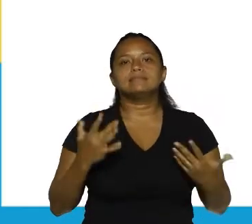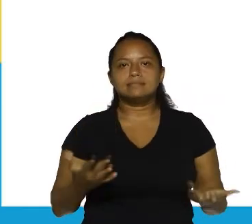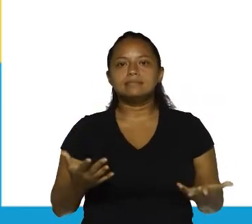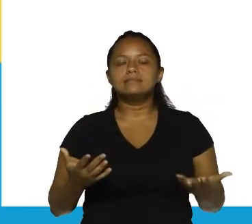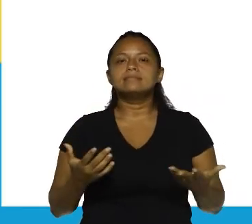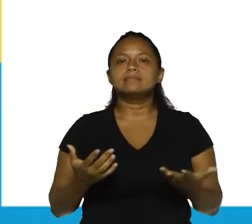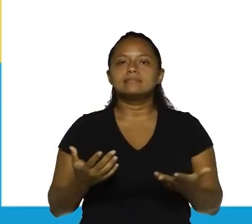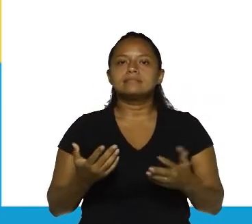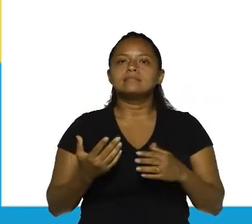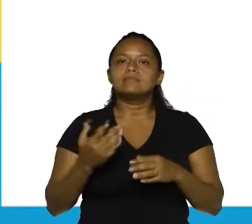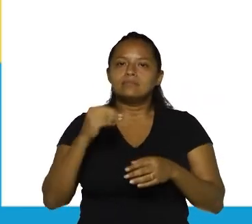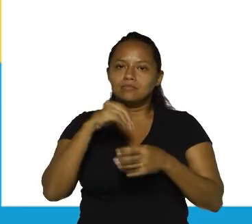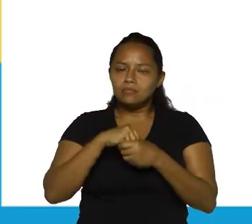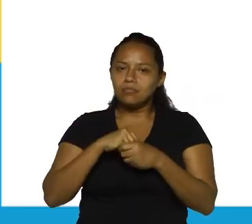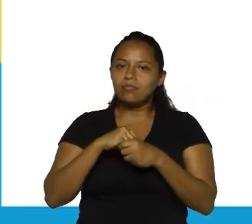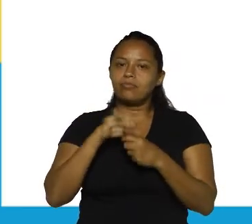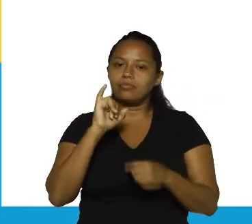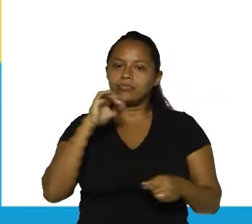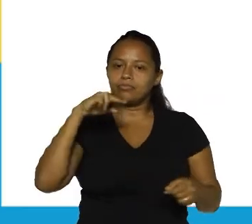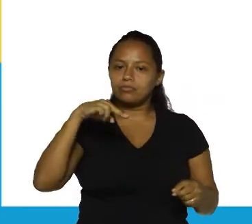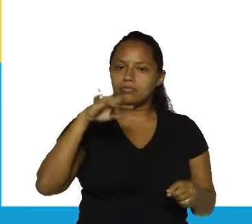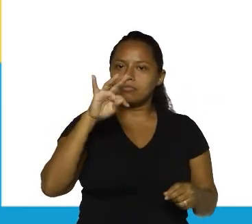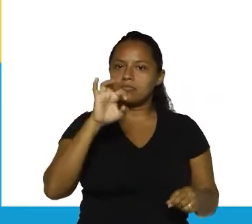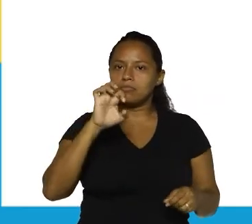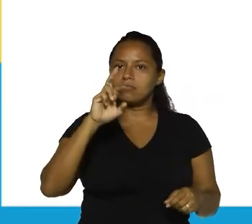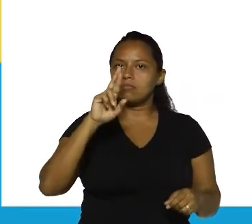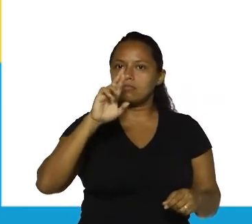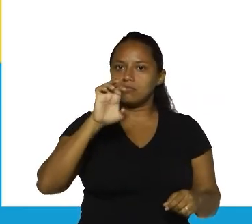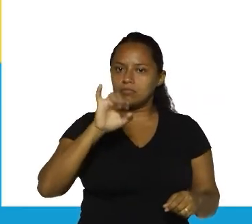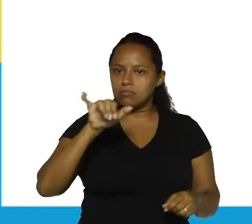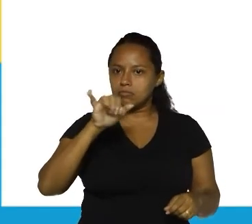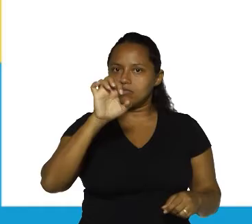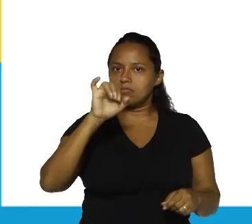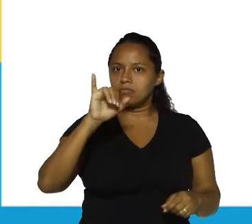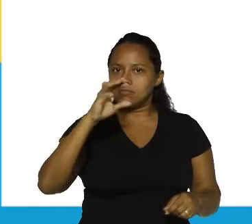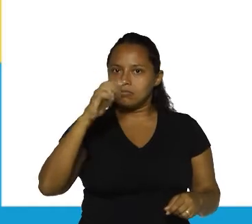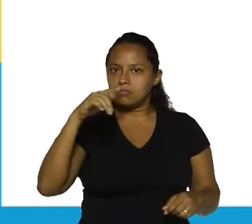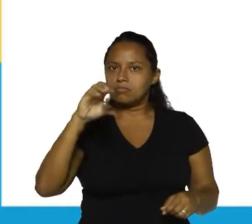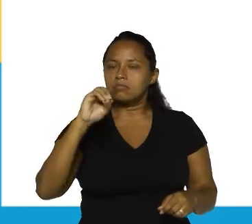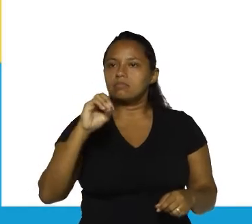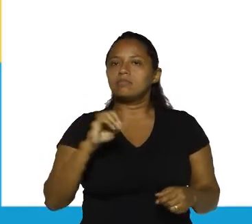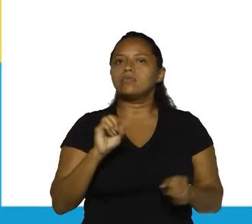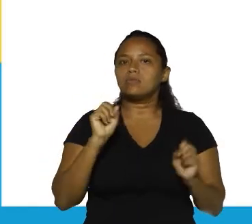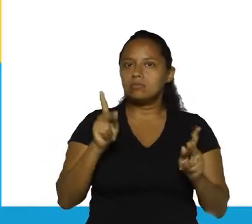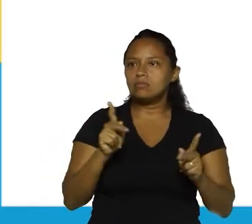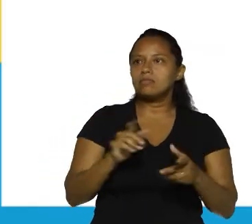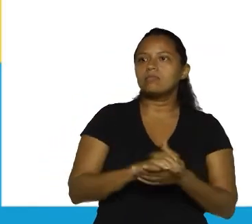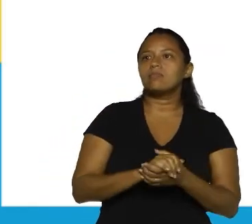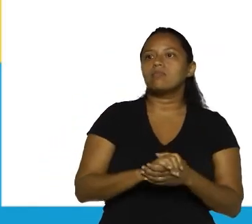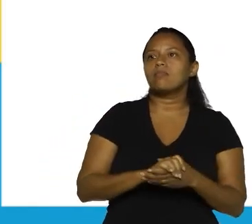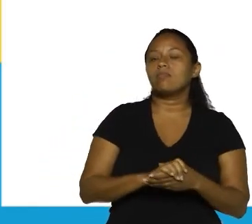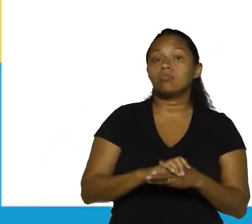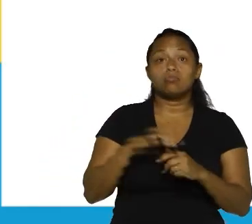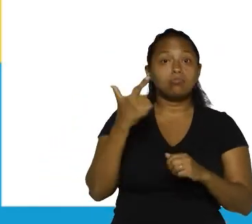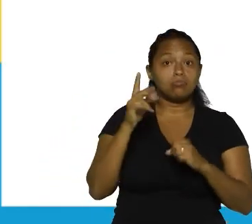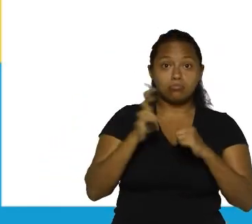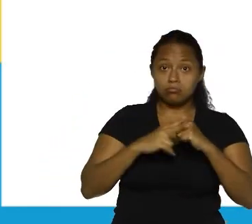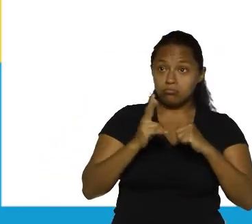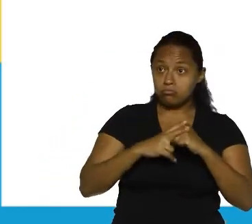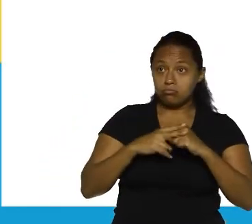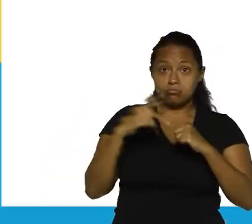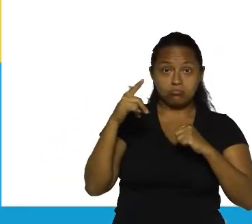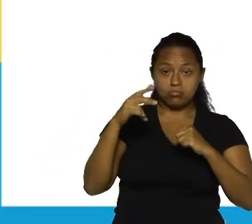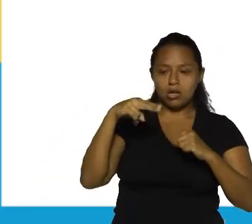exclamação. Trata-se de uma interjeição. As interjeições terminam com ponto de exclamação. Ok? Como não tem verbo no segundo